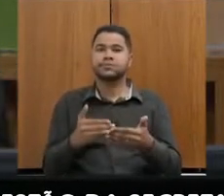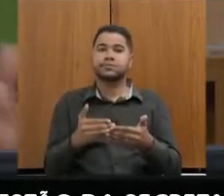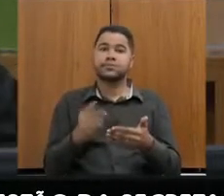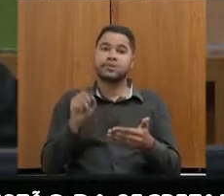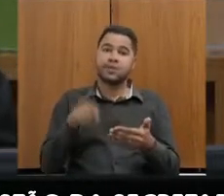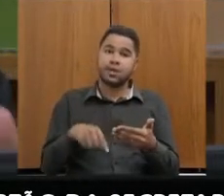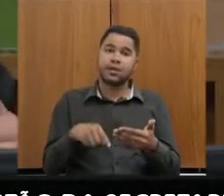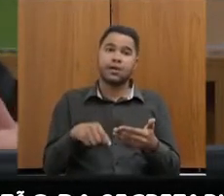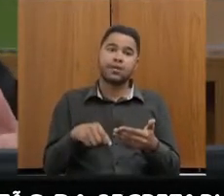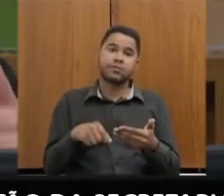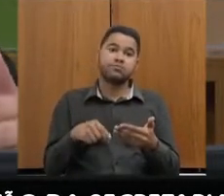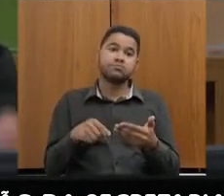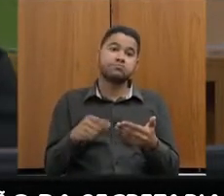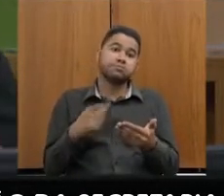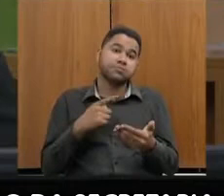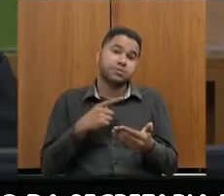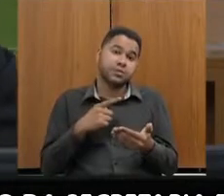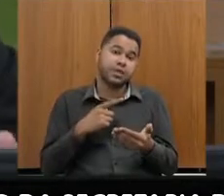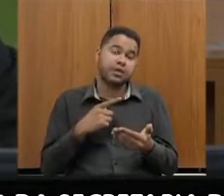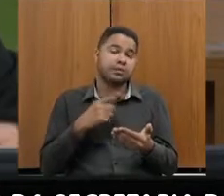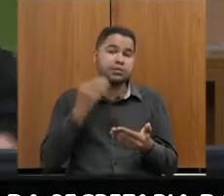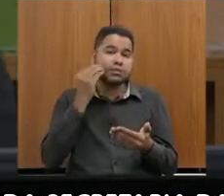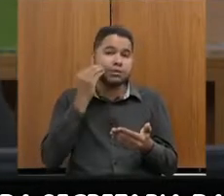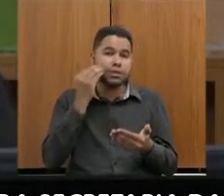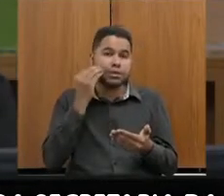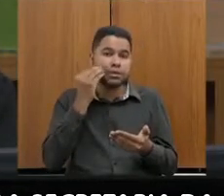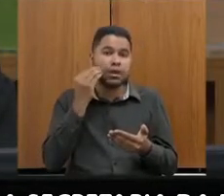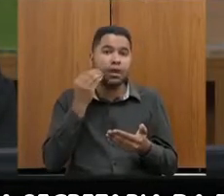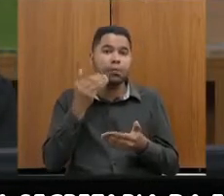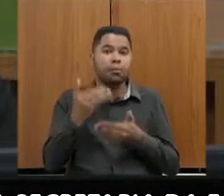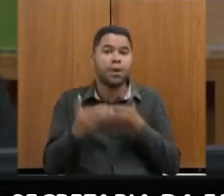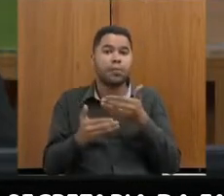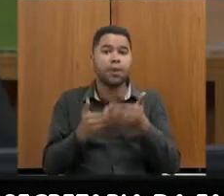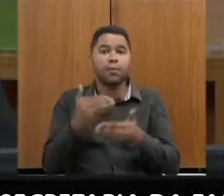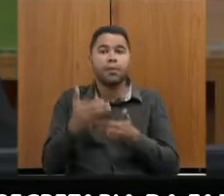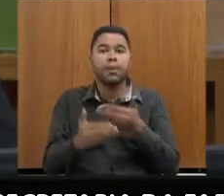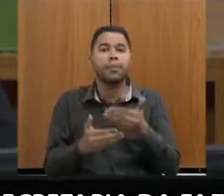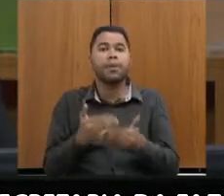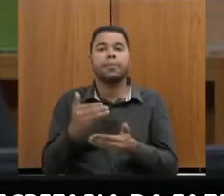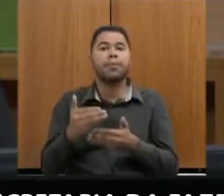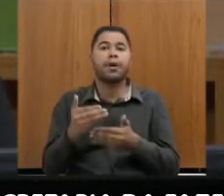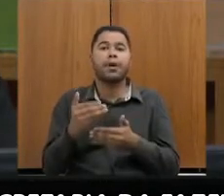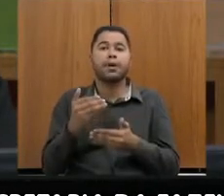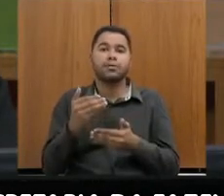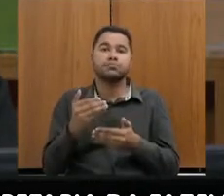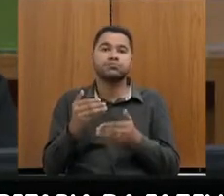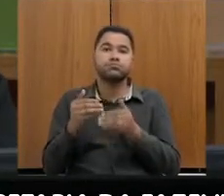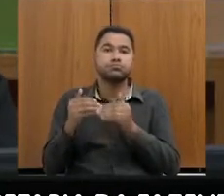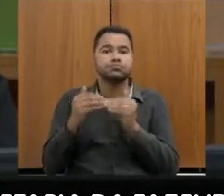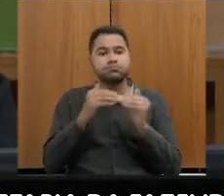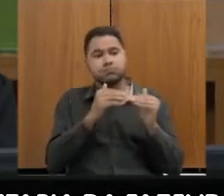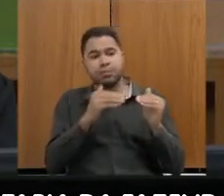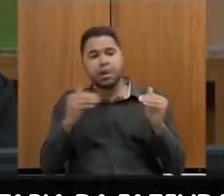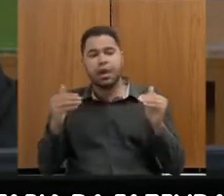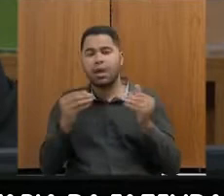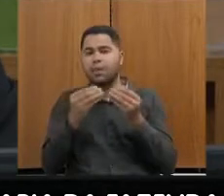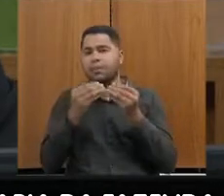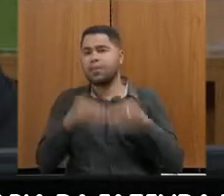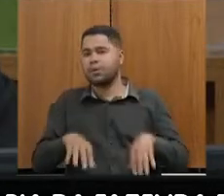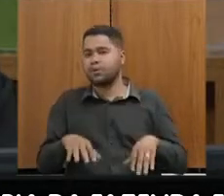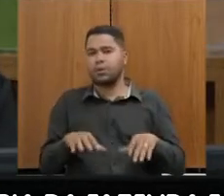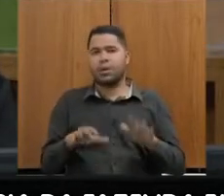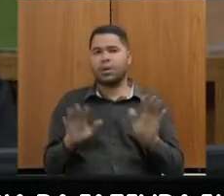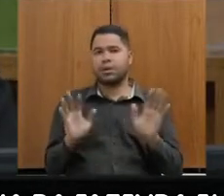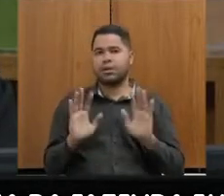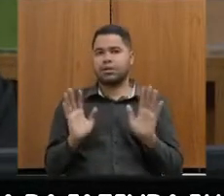é inexorável, o se tem é buscar mitigar essa evolução de forma a não prejudicar o servidor,